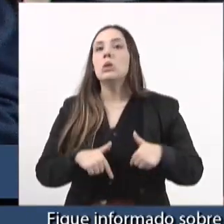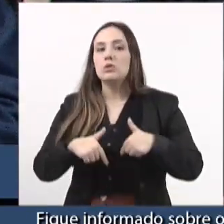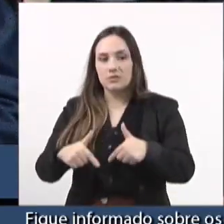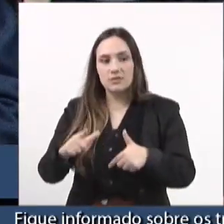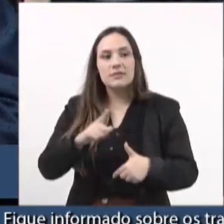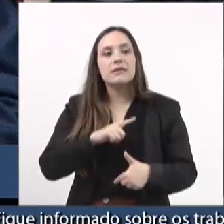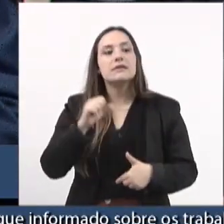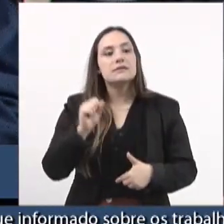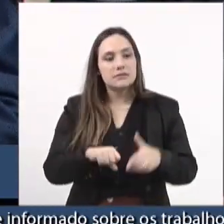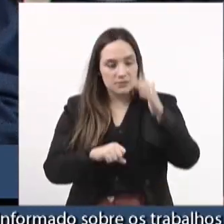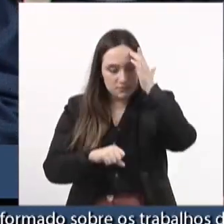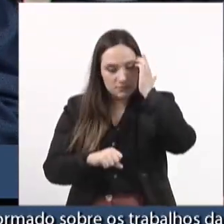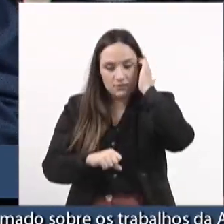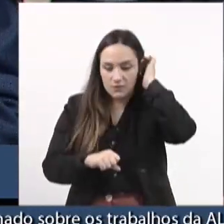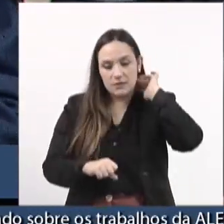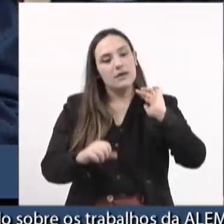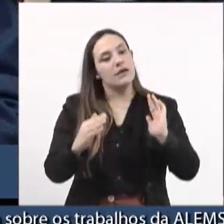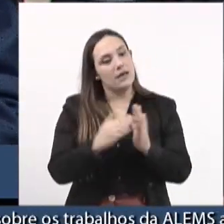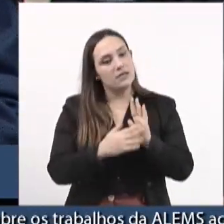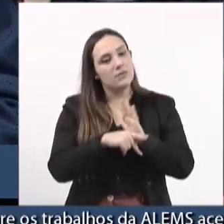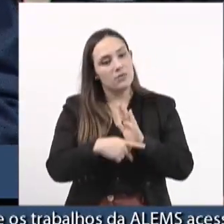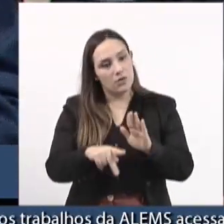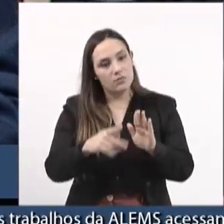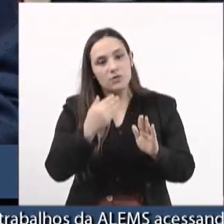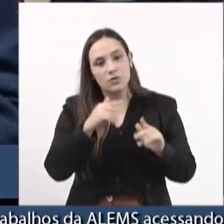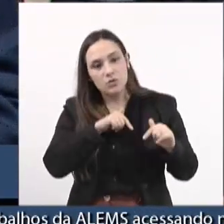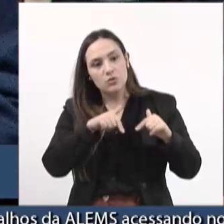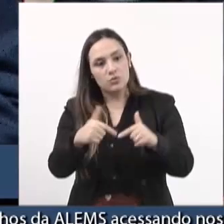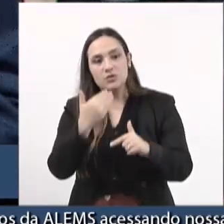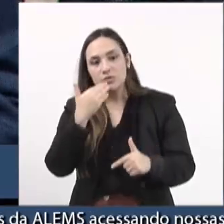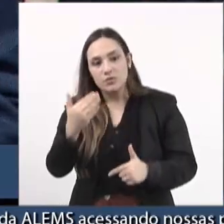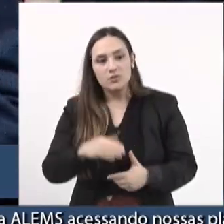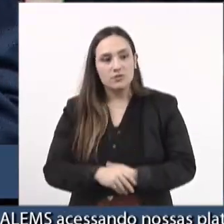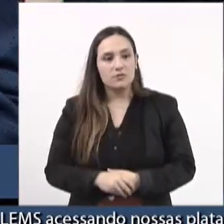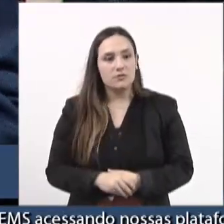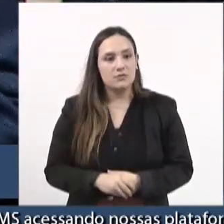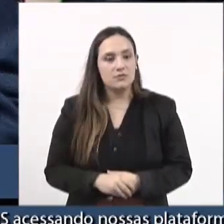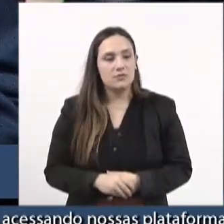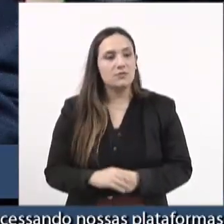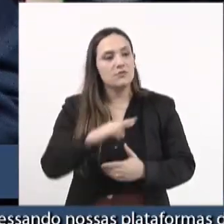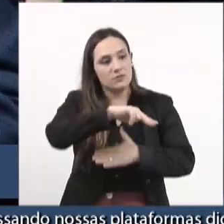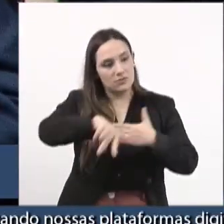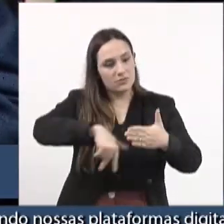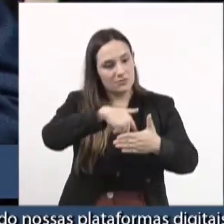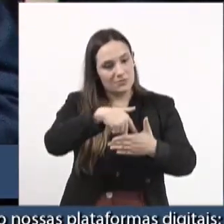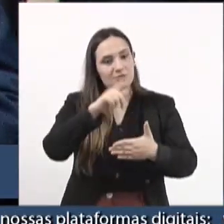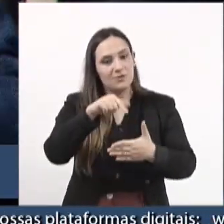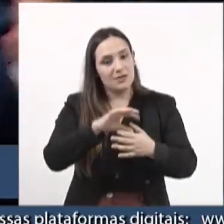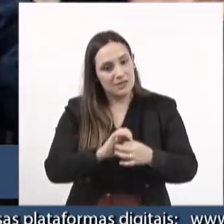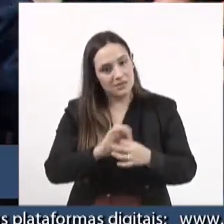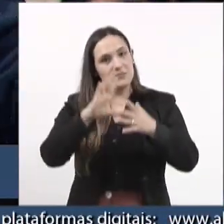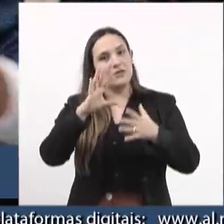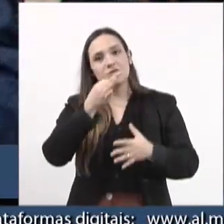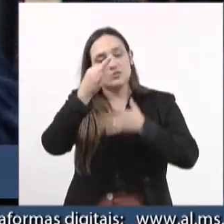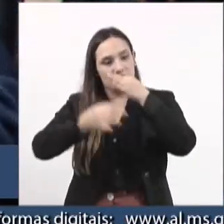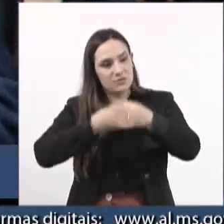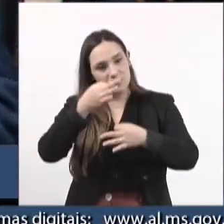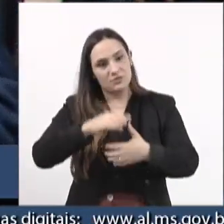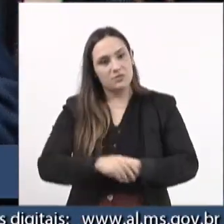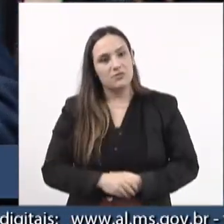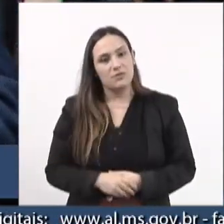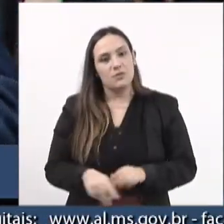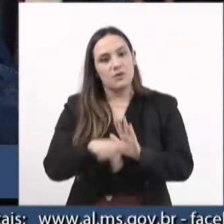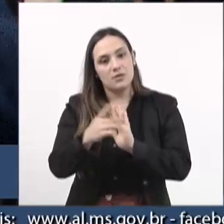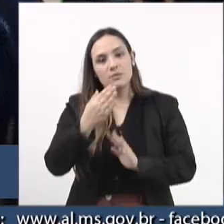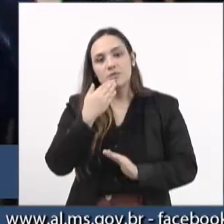de que é a Casa da Democracia, que recebe as demandas, e o fato dele estar falando aqui já é uma demonstração a pedido do